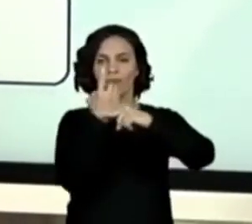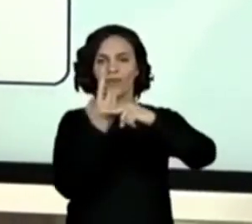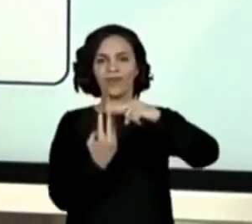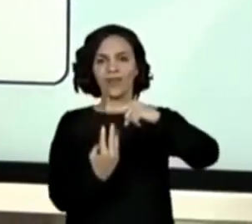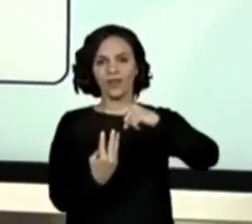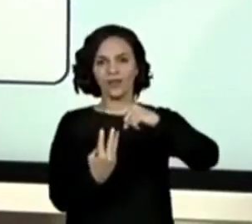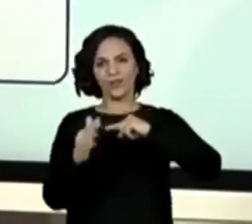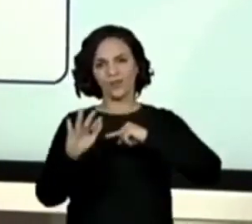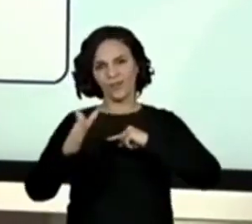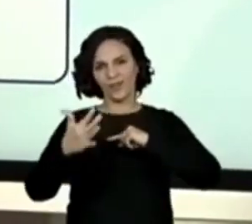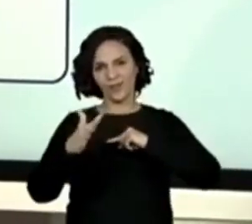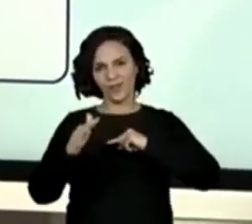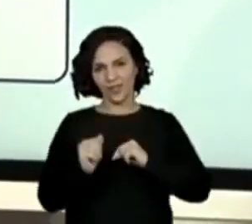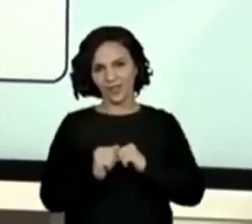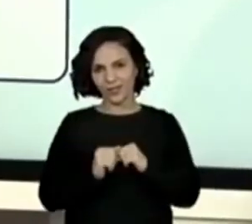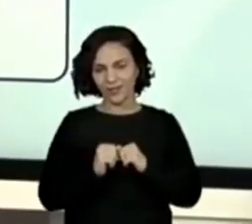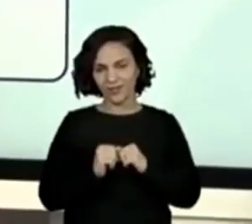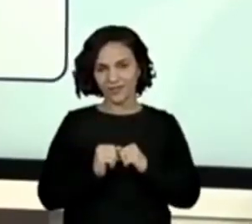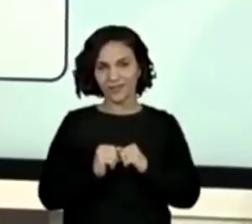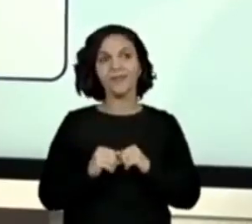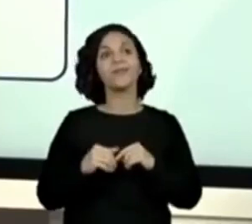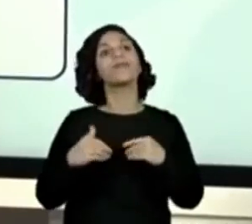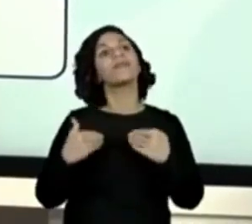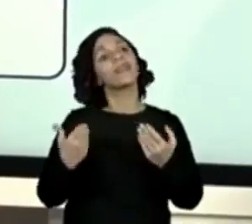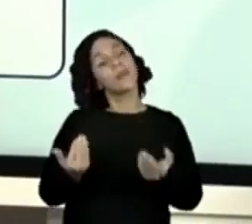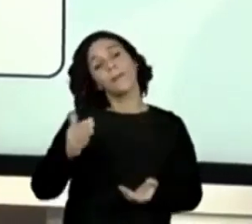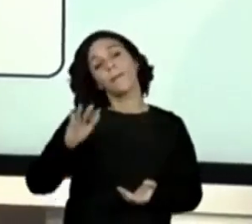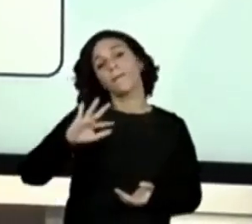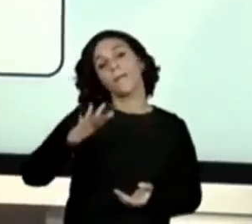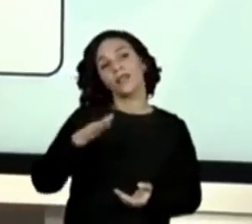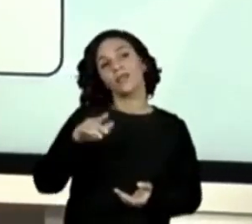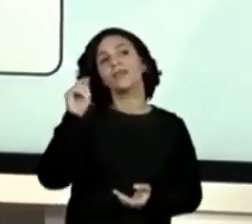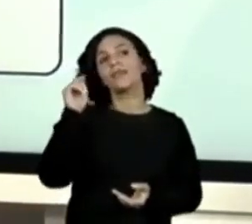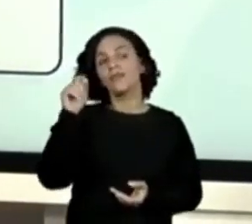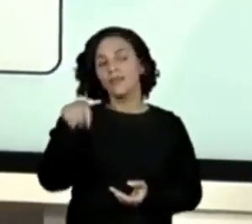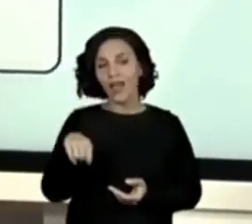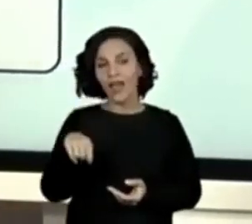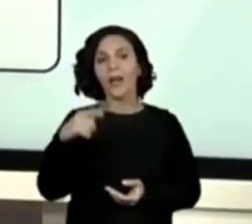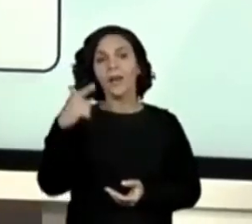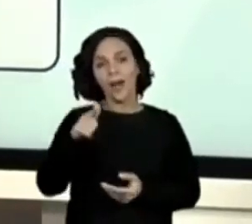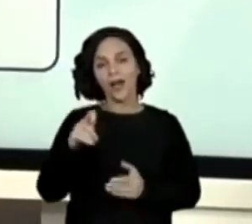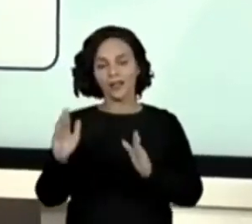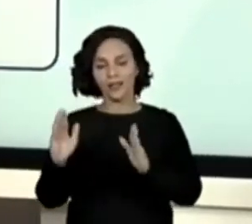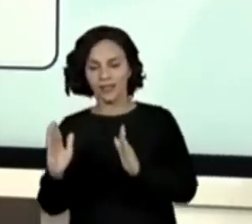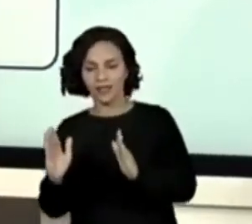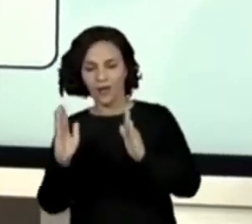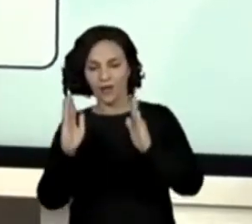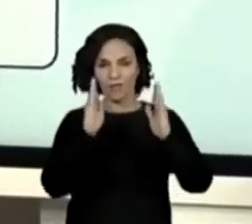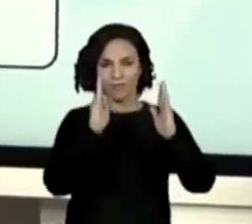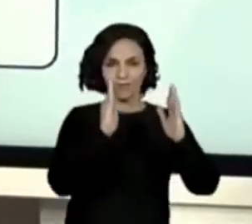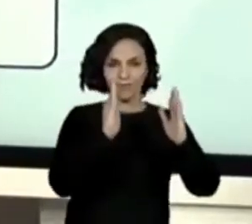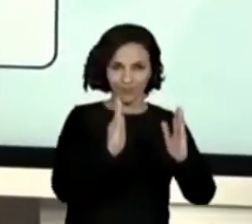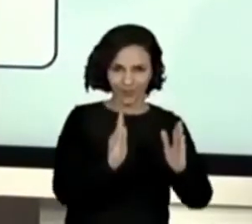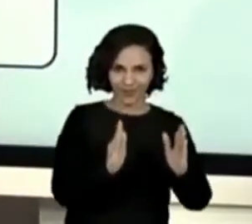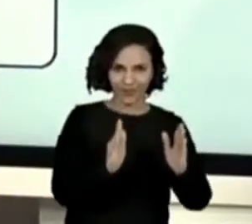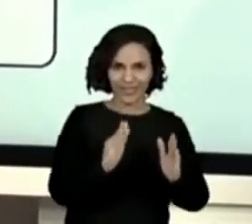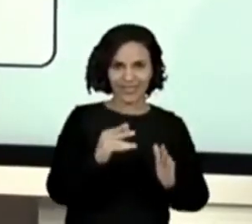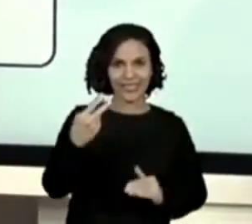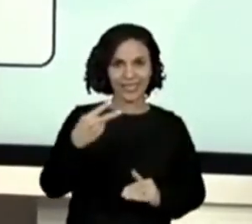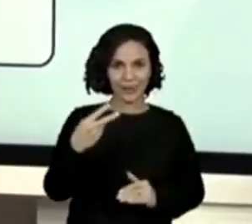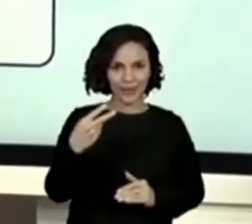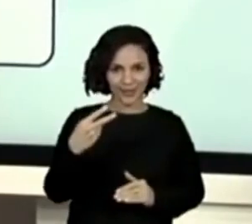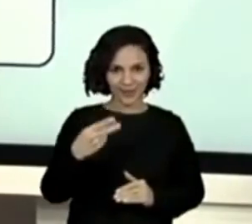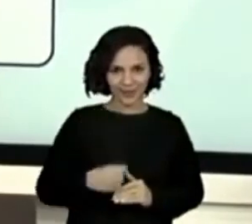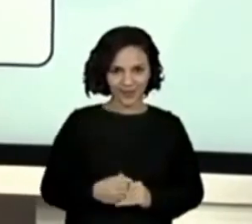falaram. E aí, mais ou menos, dá para eu colocar mais uma vez essa corda de um metro